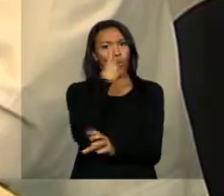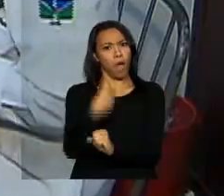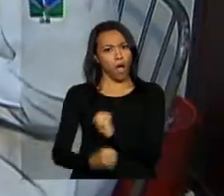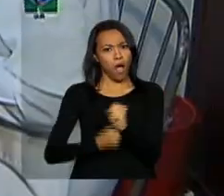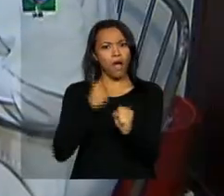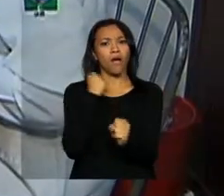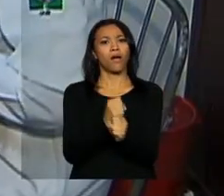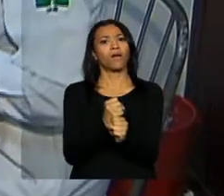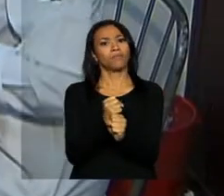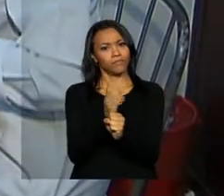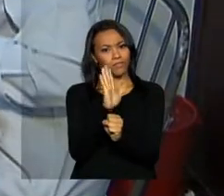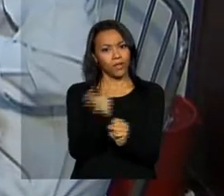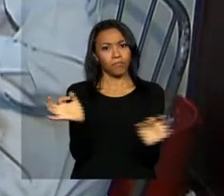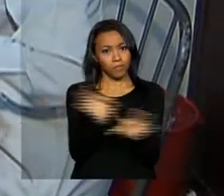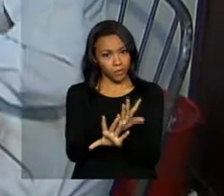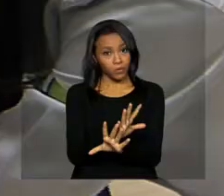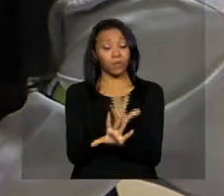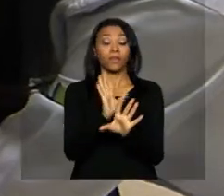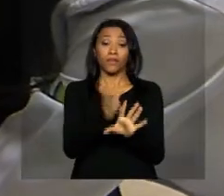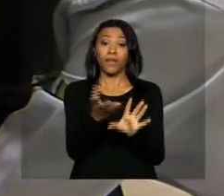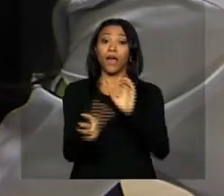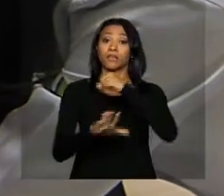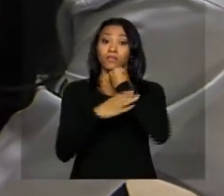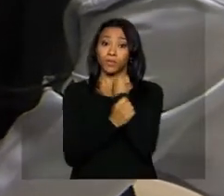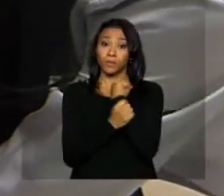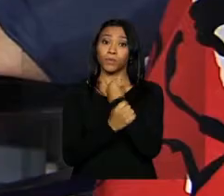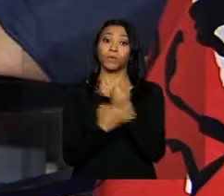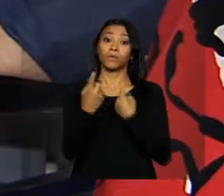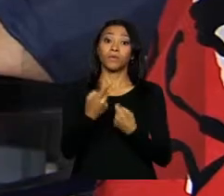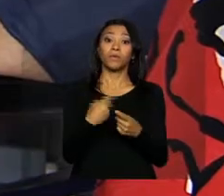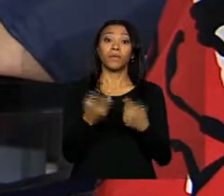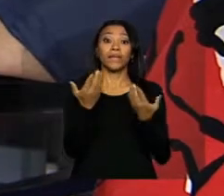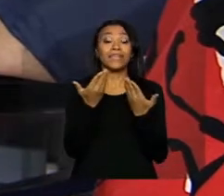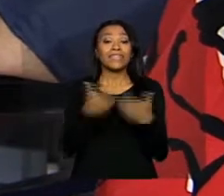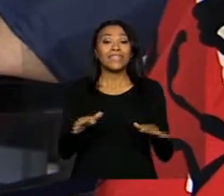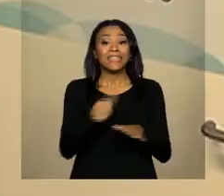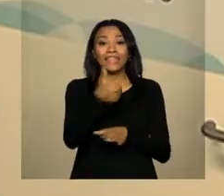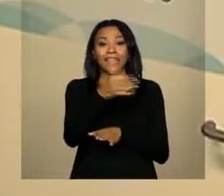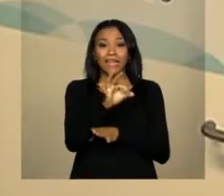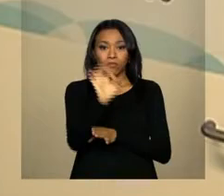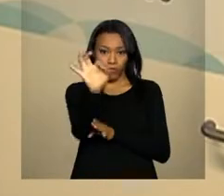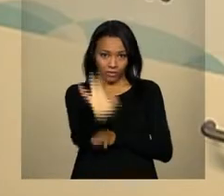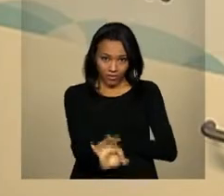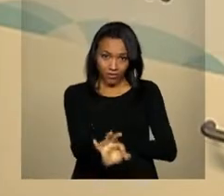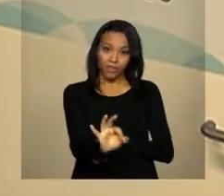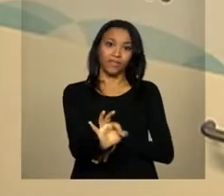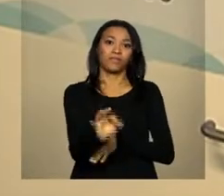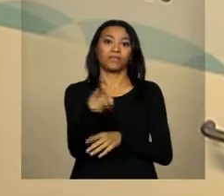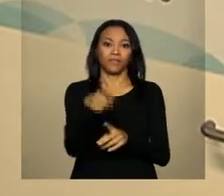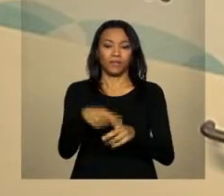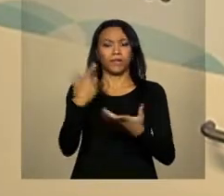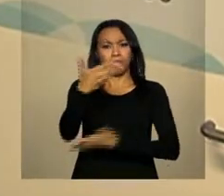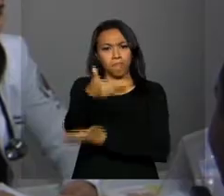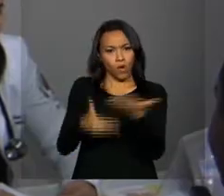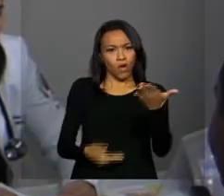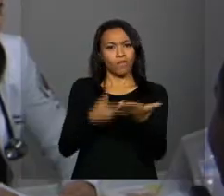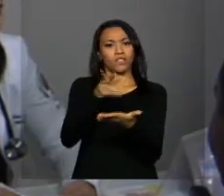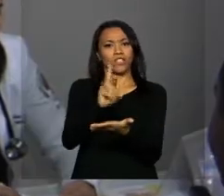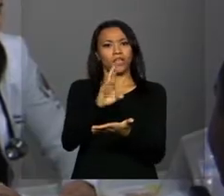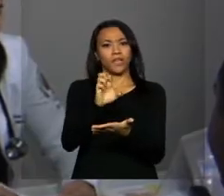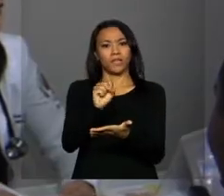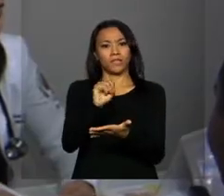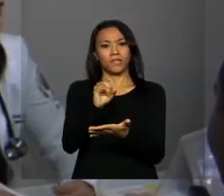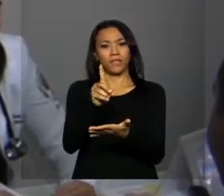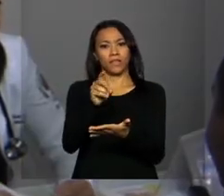um ano no programa, que garante a eles uma bonificação de 10% em provas de residência médica. Mais da